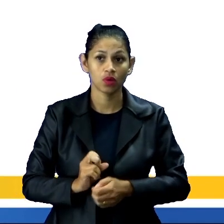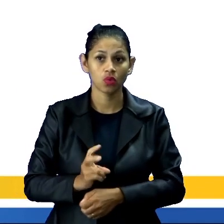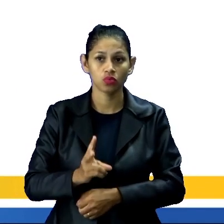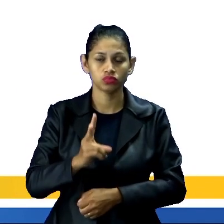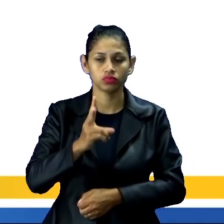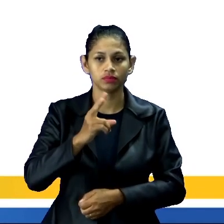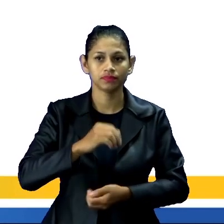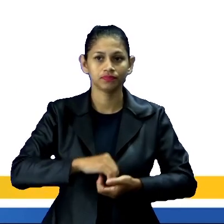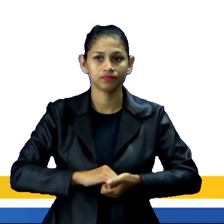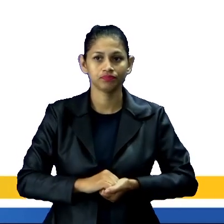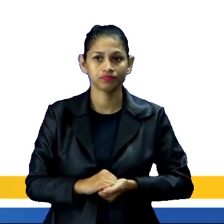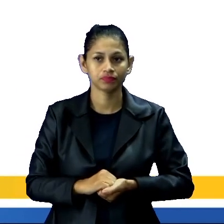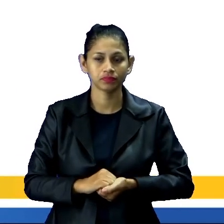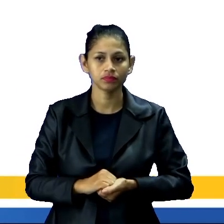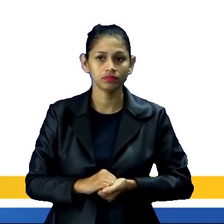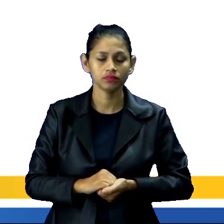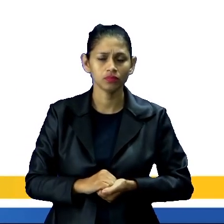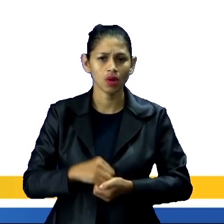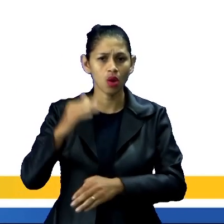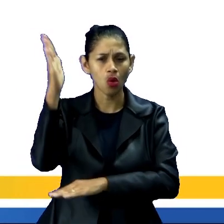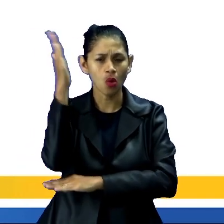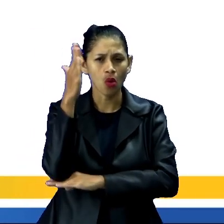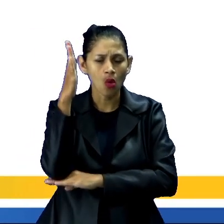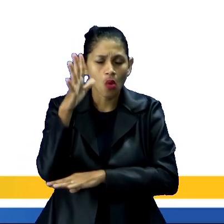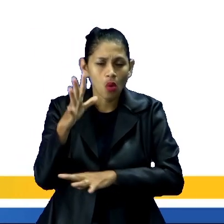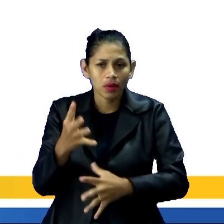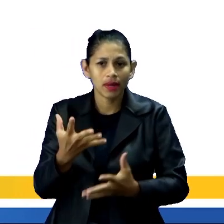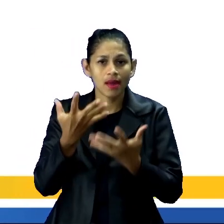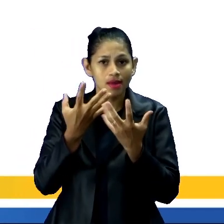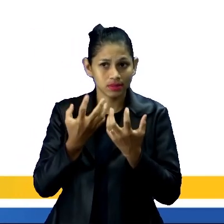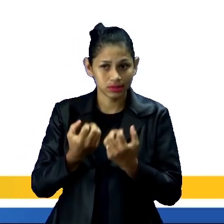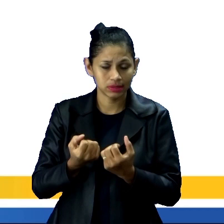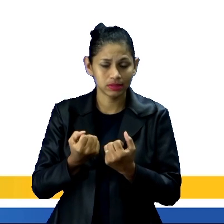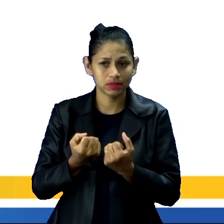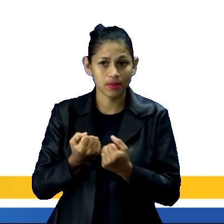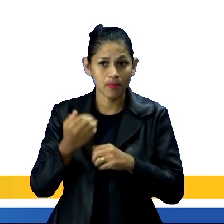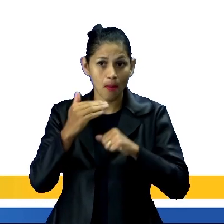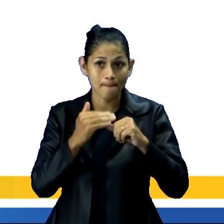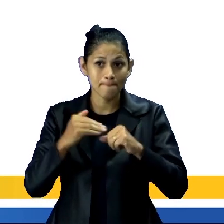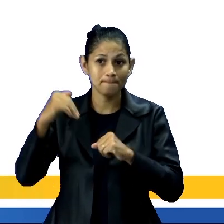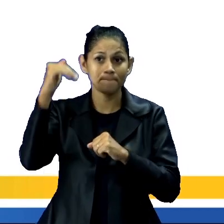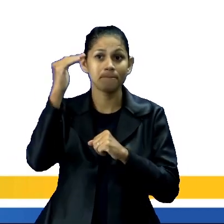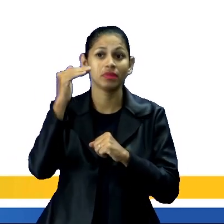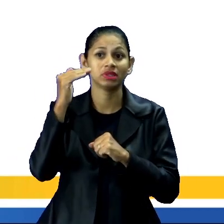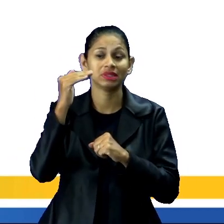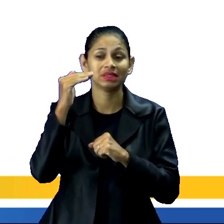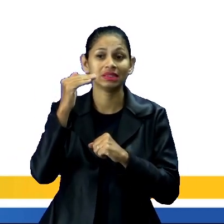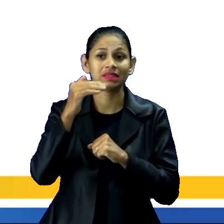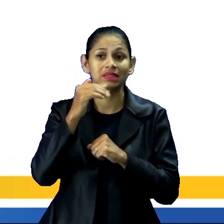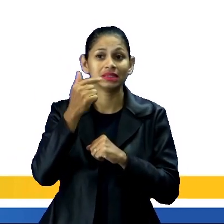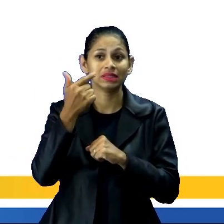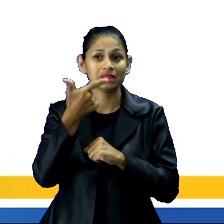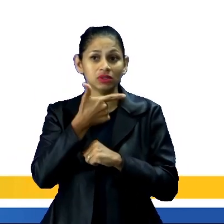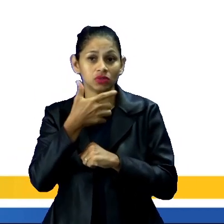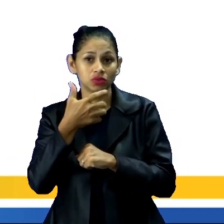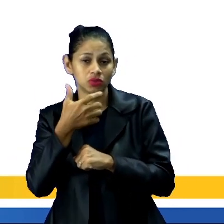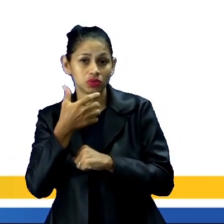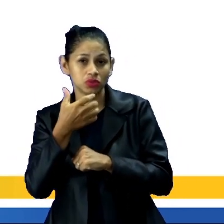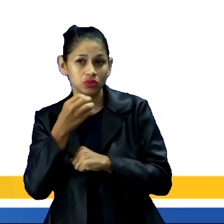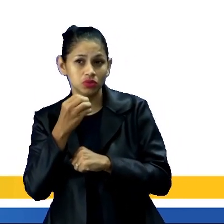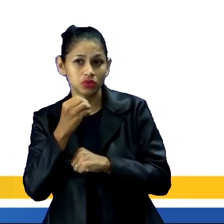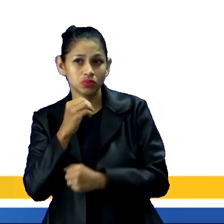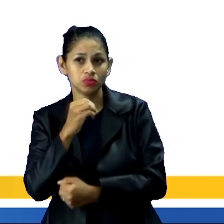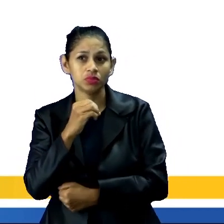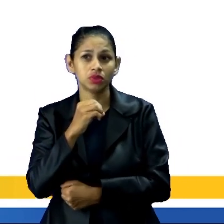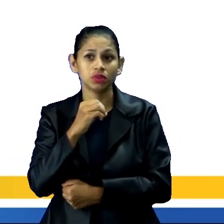Continuando. Olha só, o Brasil acolheu mais refugiados em 2019 e 2020, que em todos os outros anos